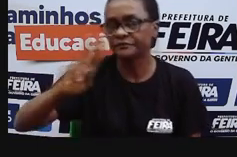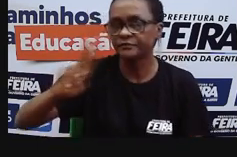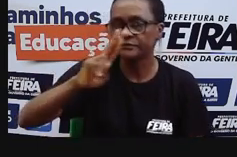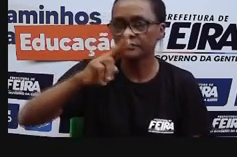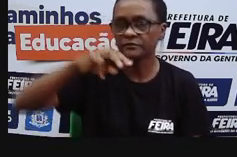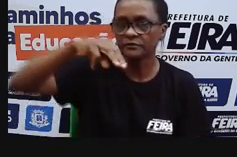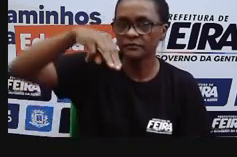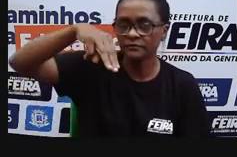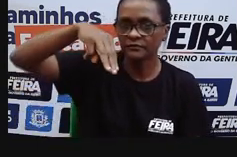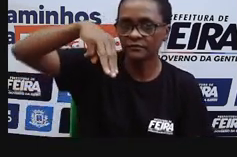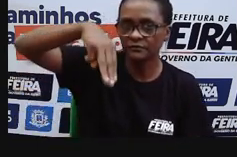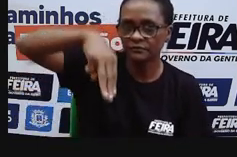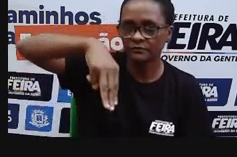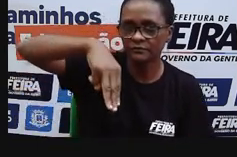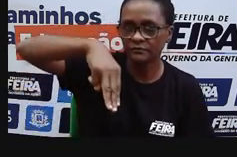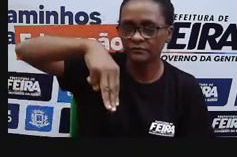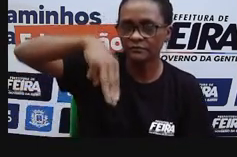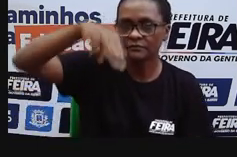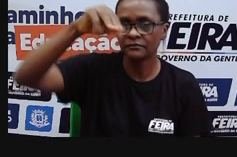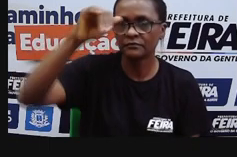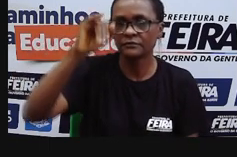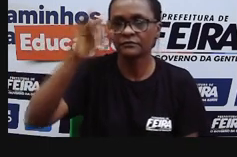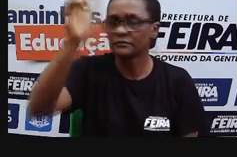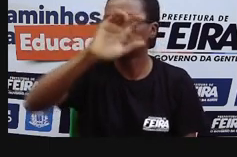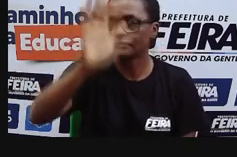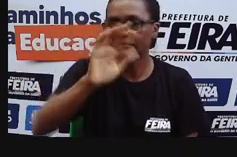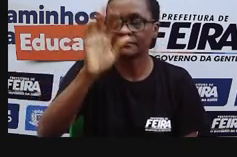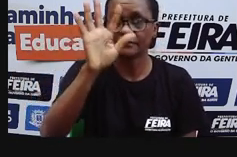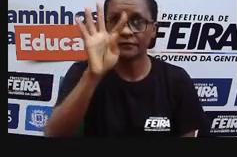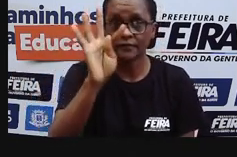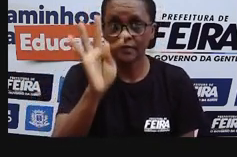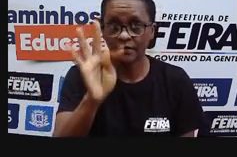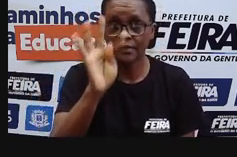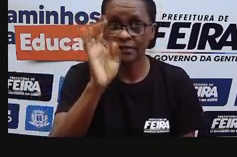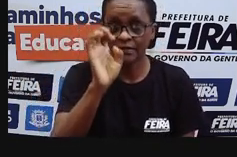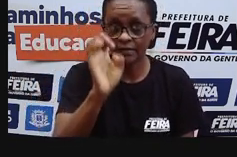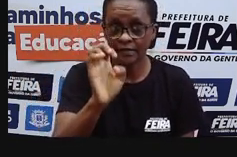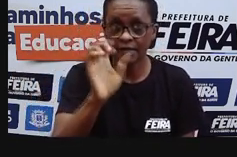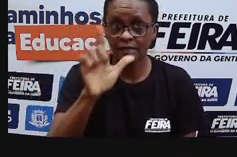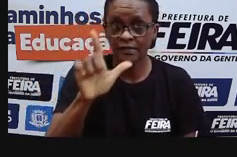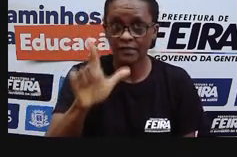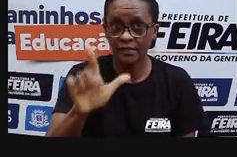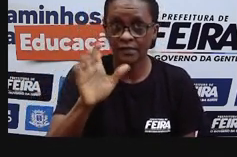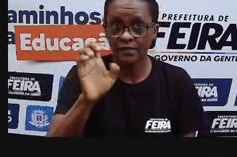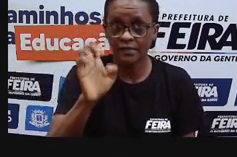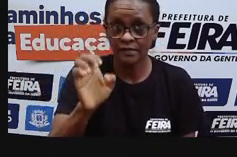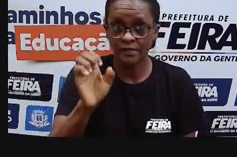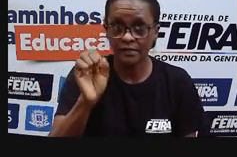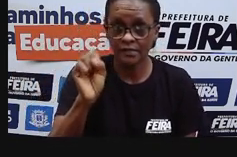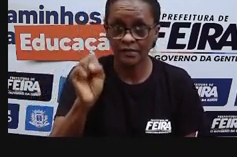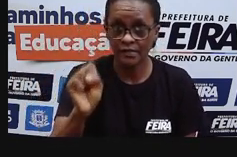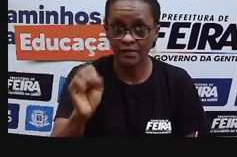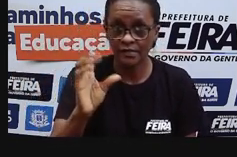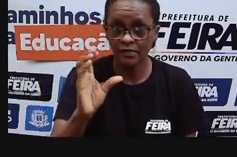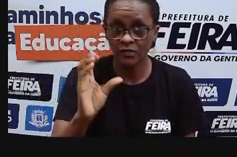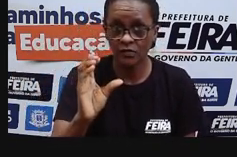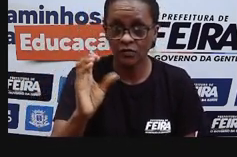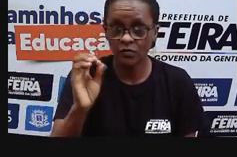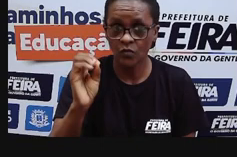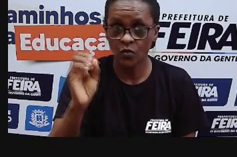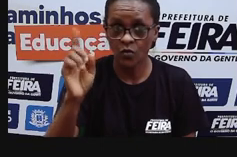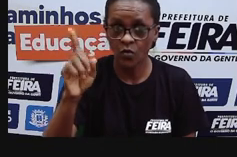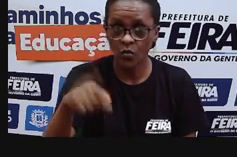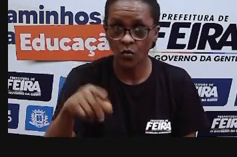o tamanho, tá? E não a distância entre nós e o objeto que a gente quer observar.